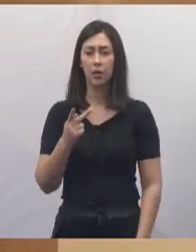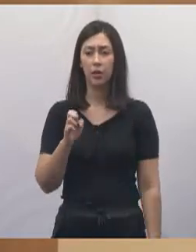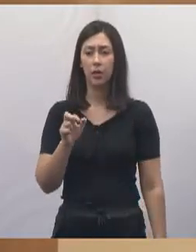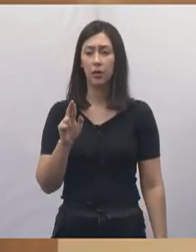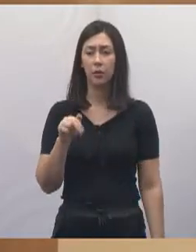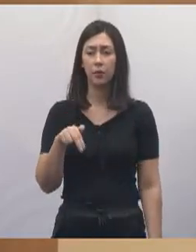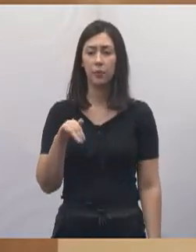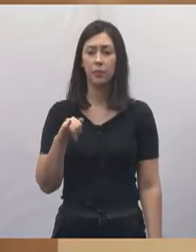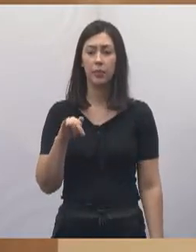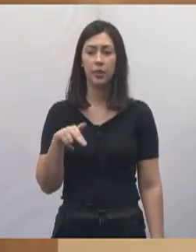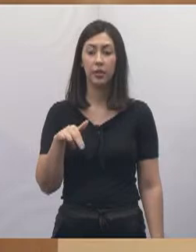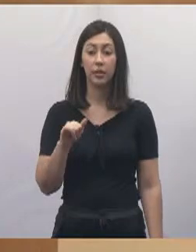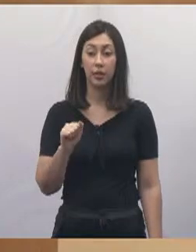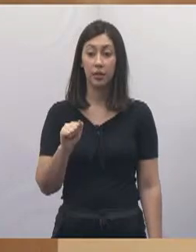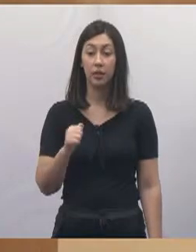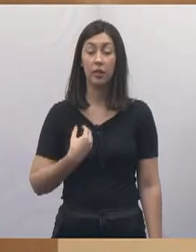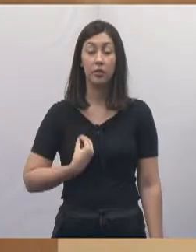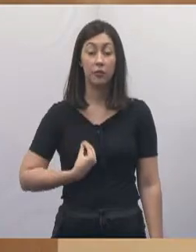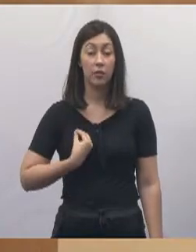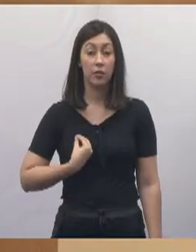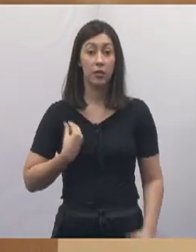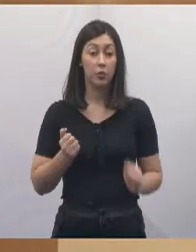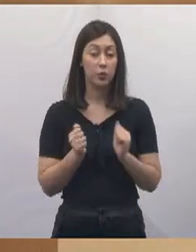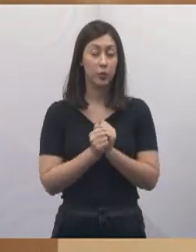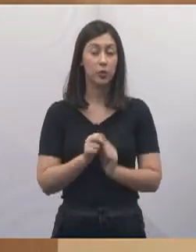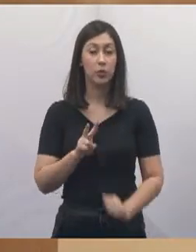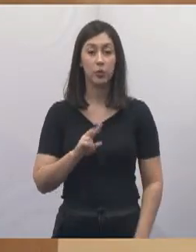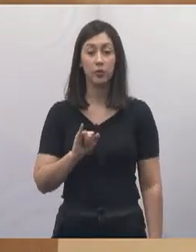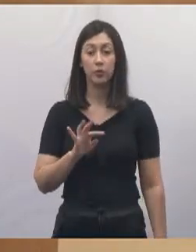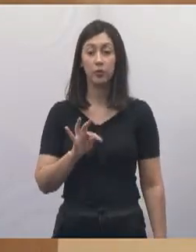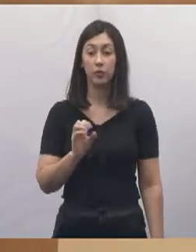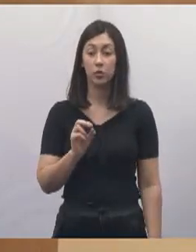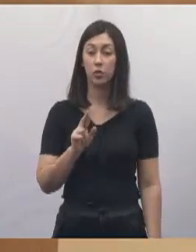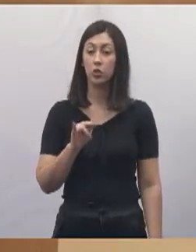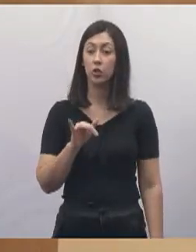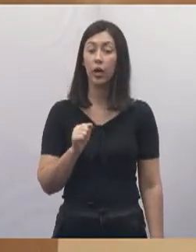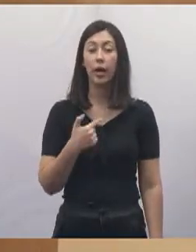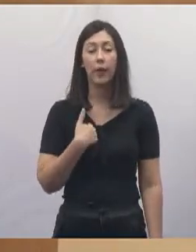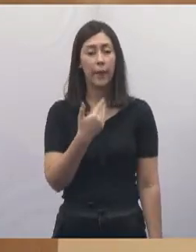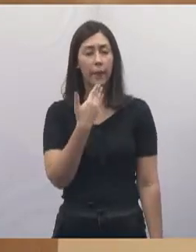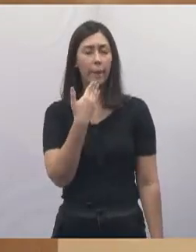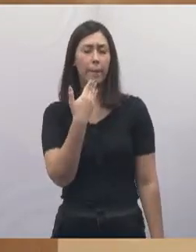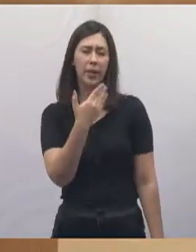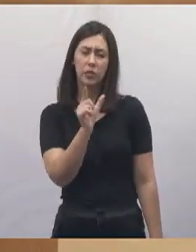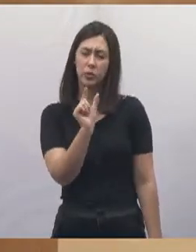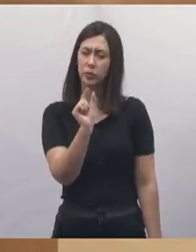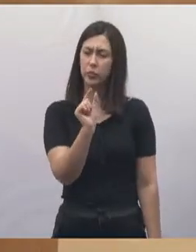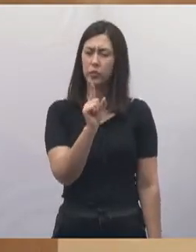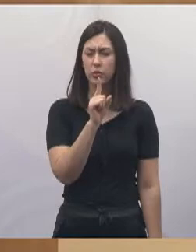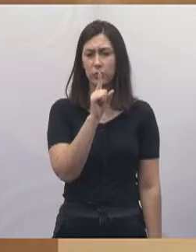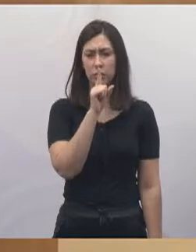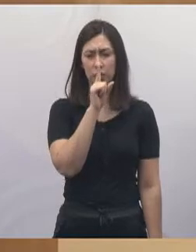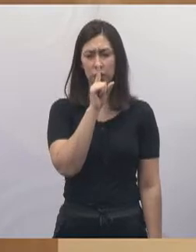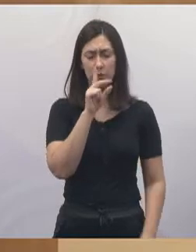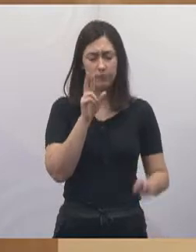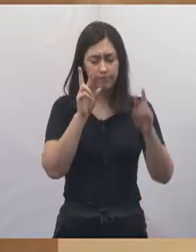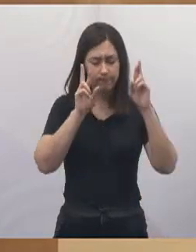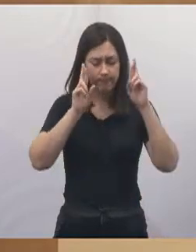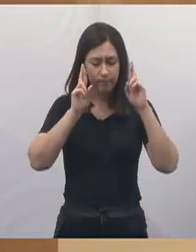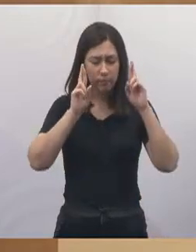Mesquita que conviveram com a Vitória. Então neste momento eu peço a todos um pouquinho de silêncio